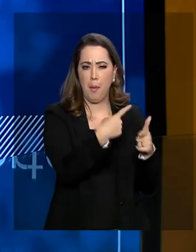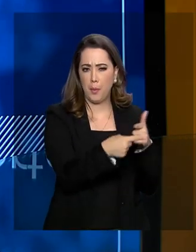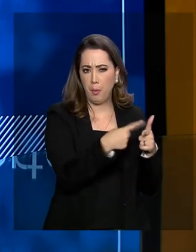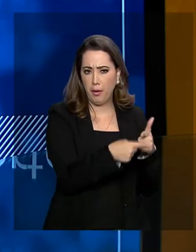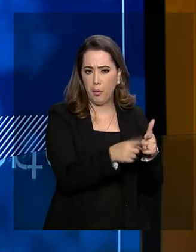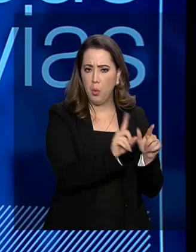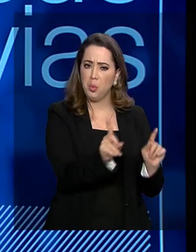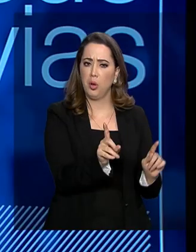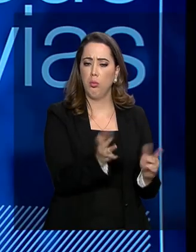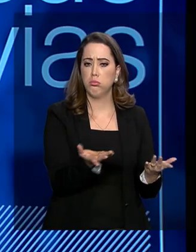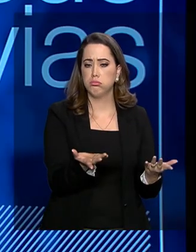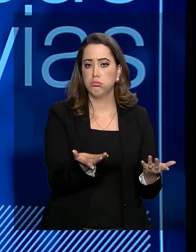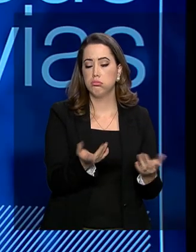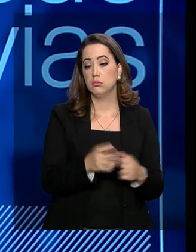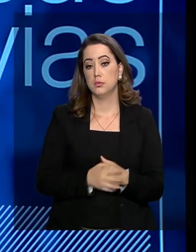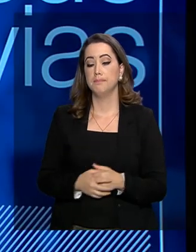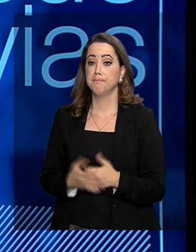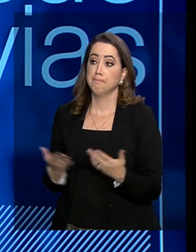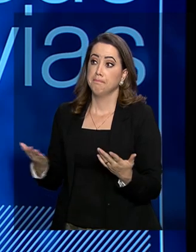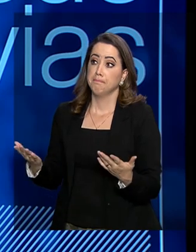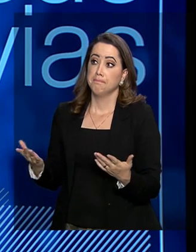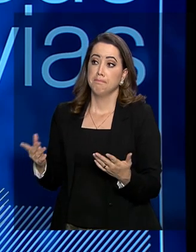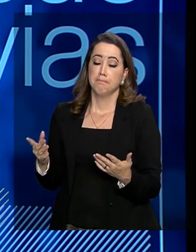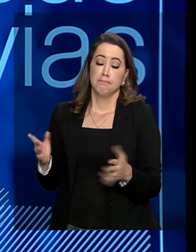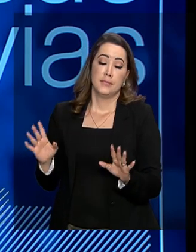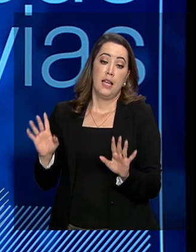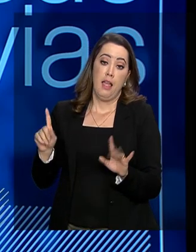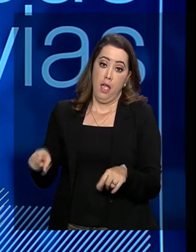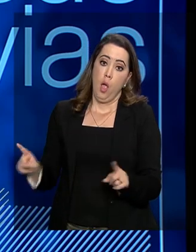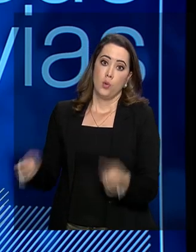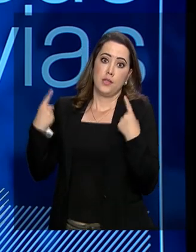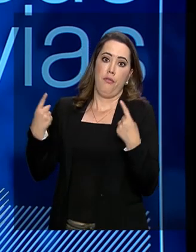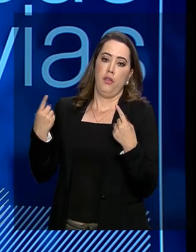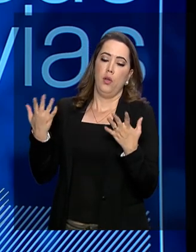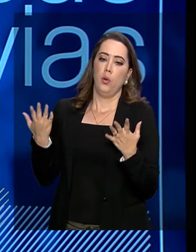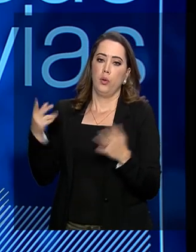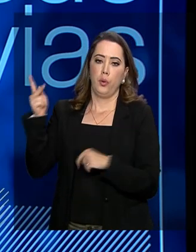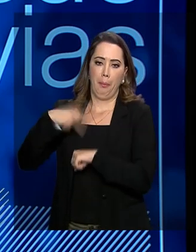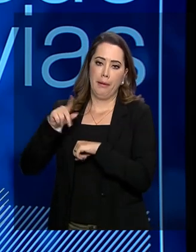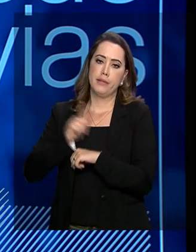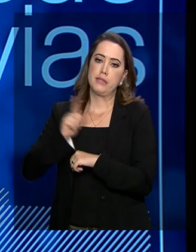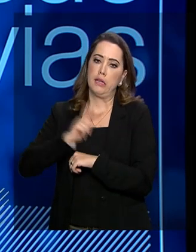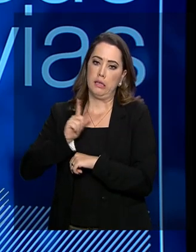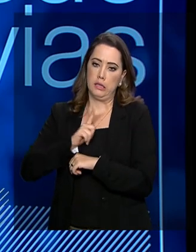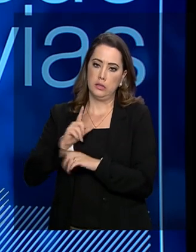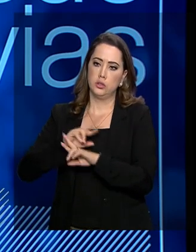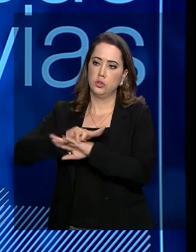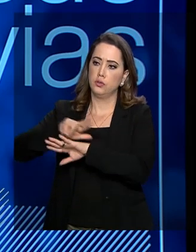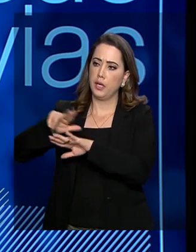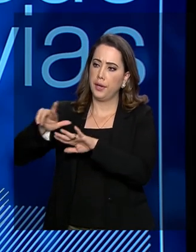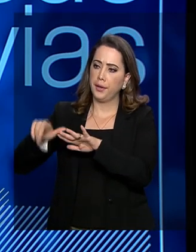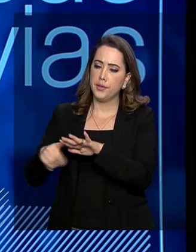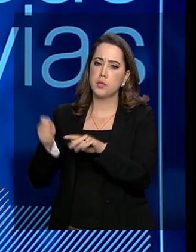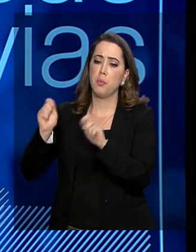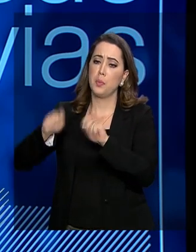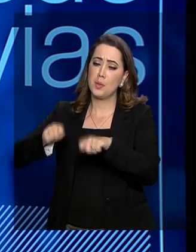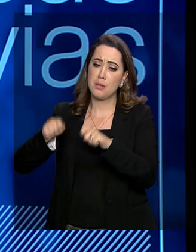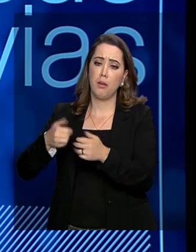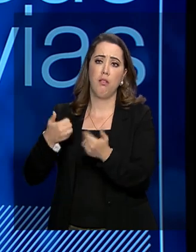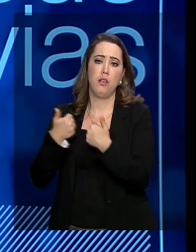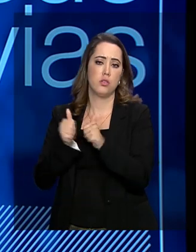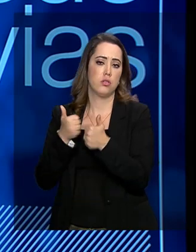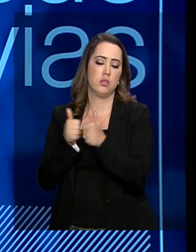ou não? É um desafio. É um desafio que o país tem de diversificar a nossa matriz de transporte.